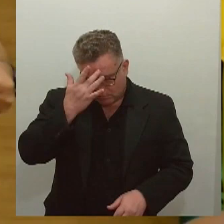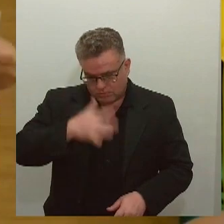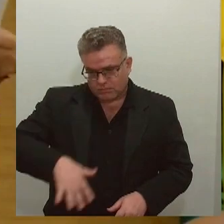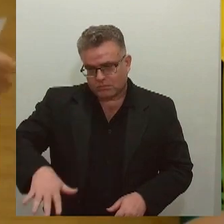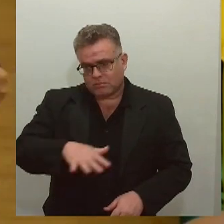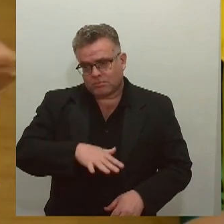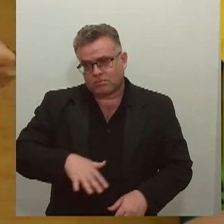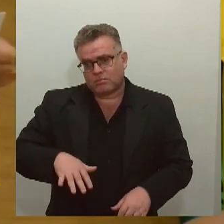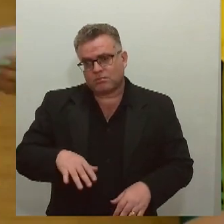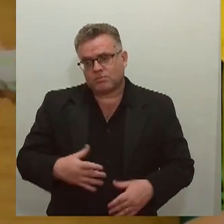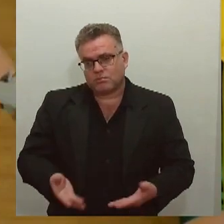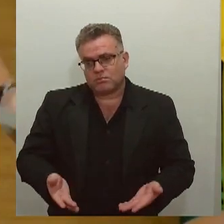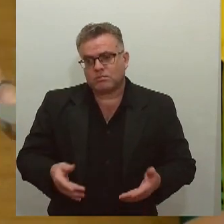potencializador.